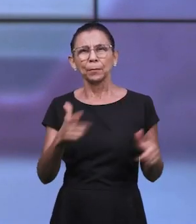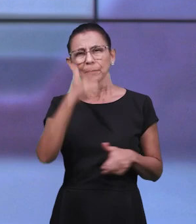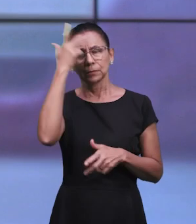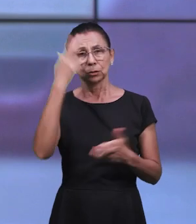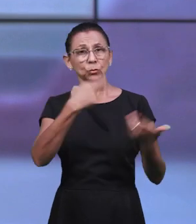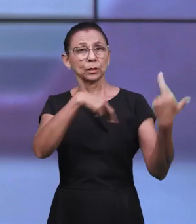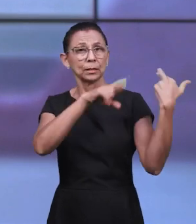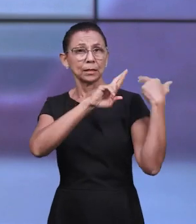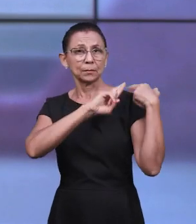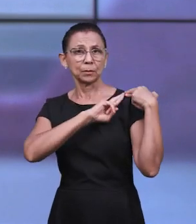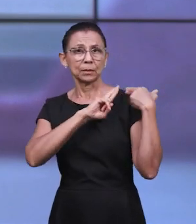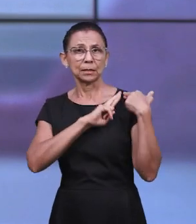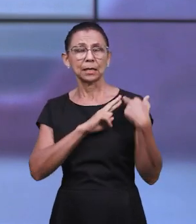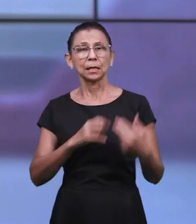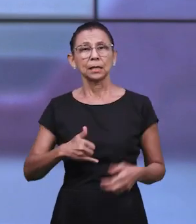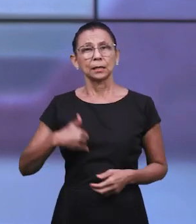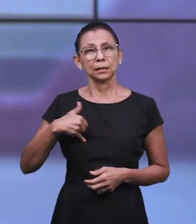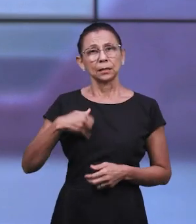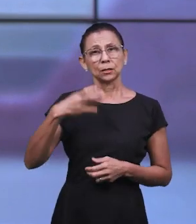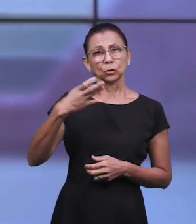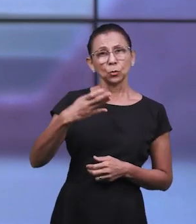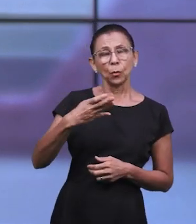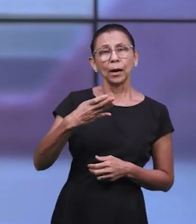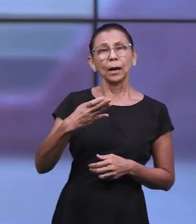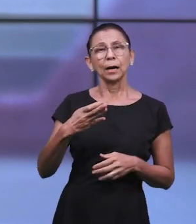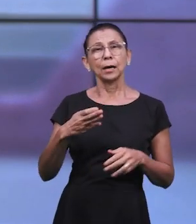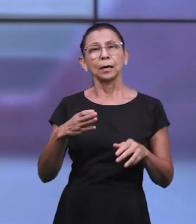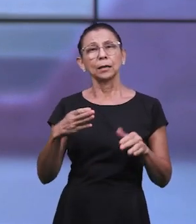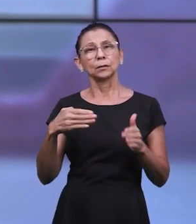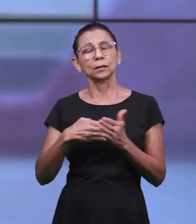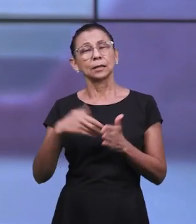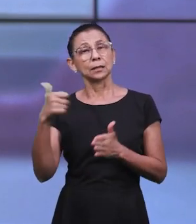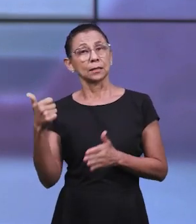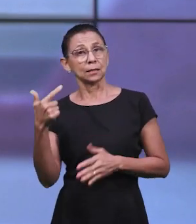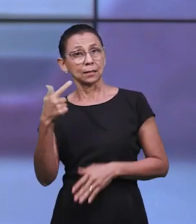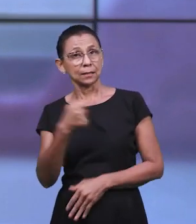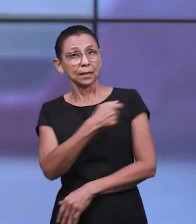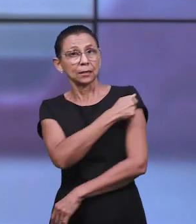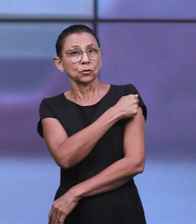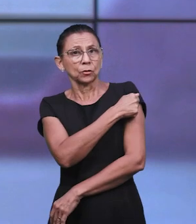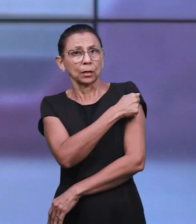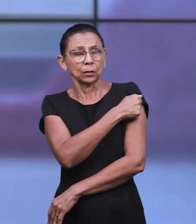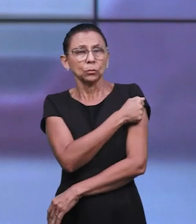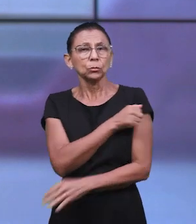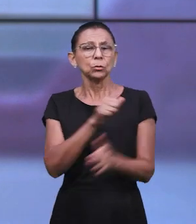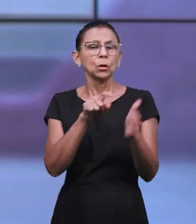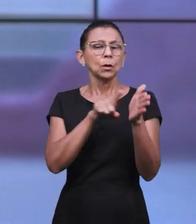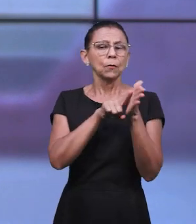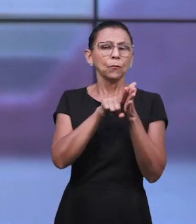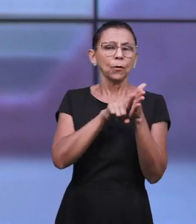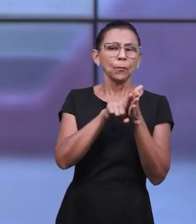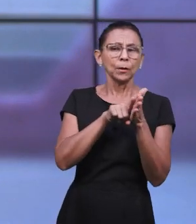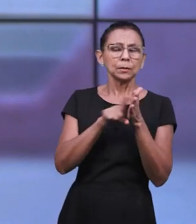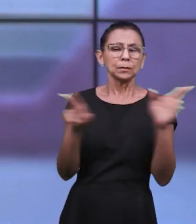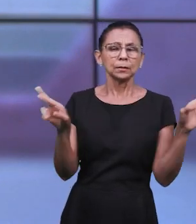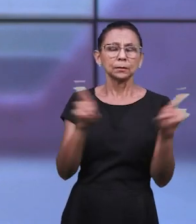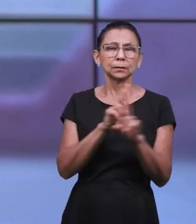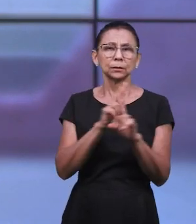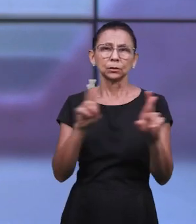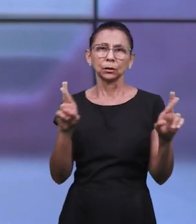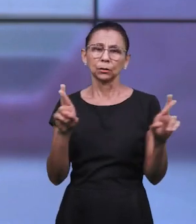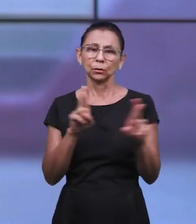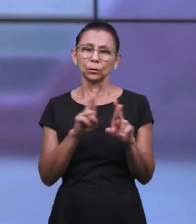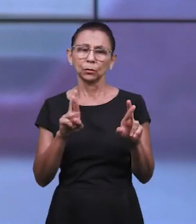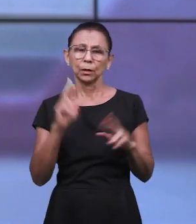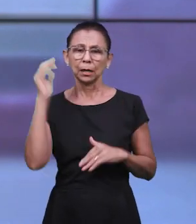responsáveis por estudantes de 4 a 17 anos, que teve por objetivo medir o vínculo dos adultos com os